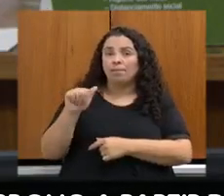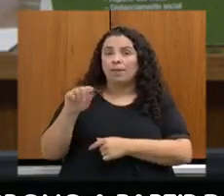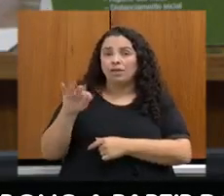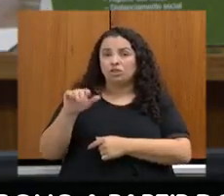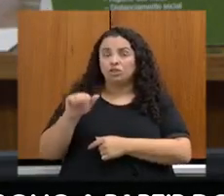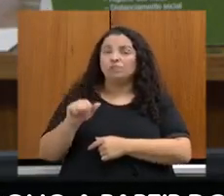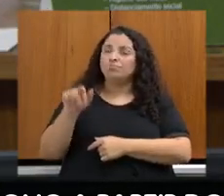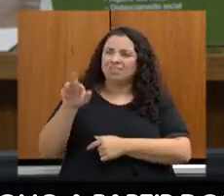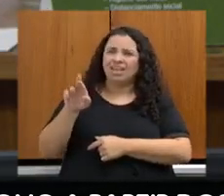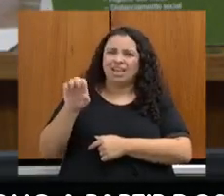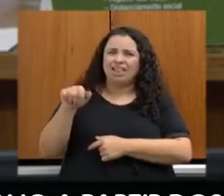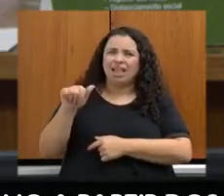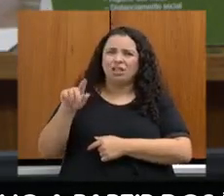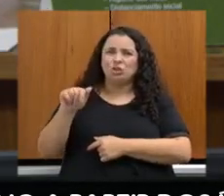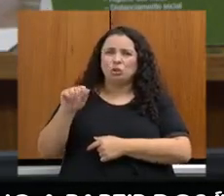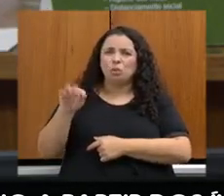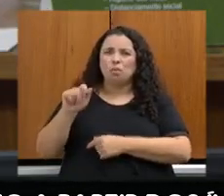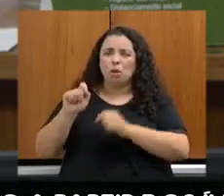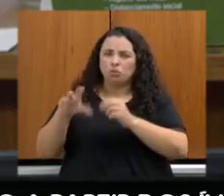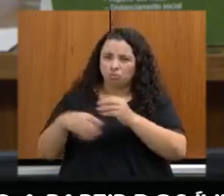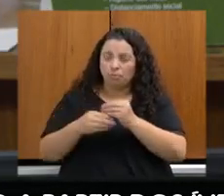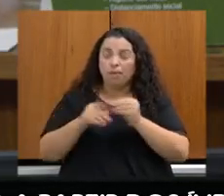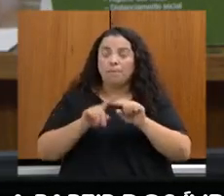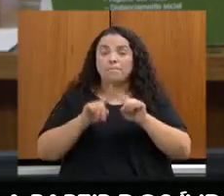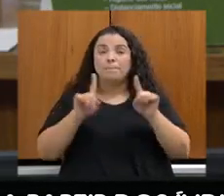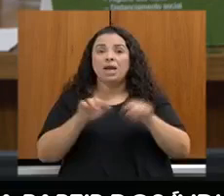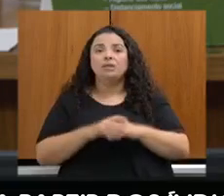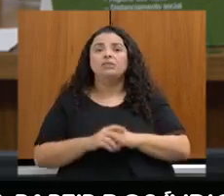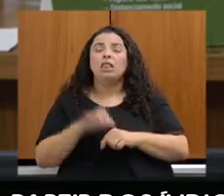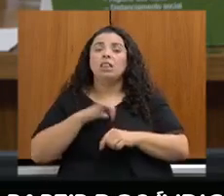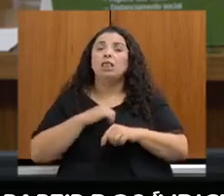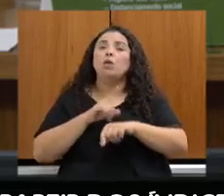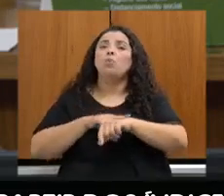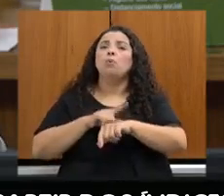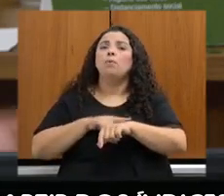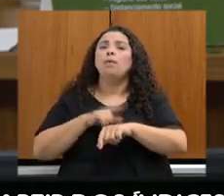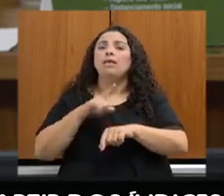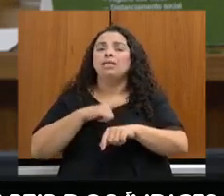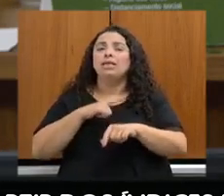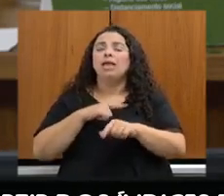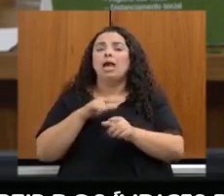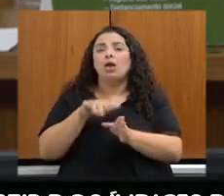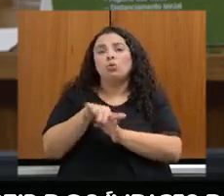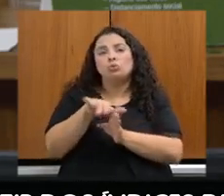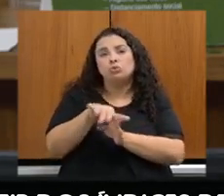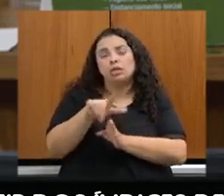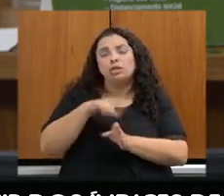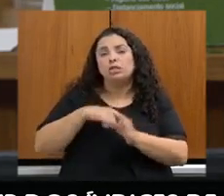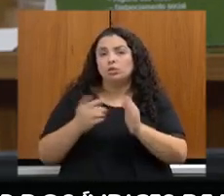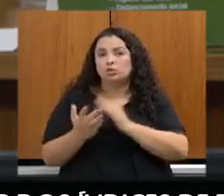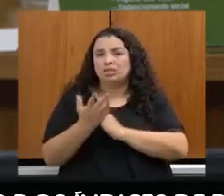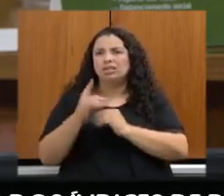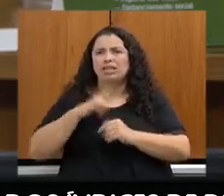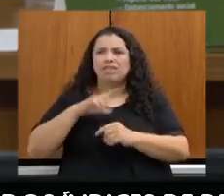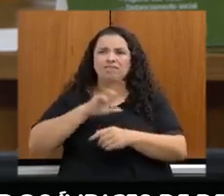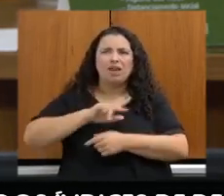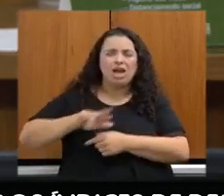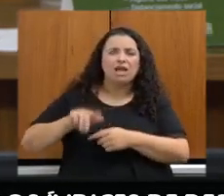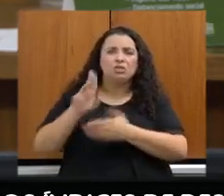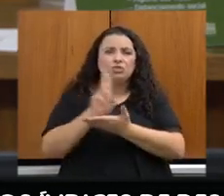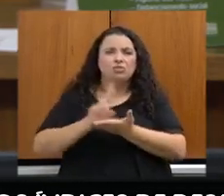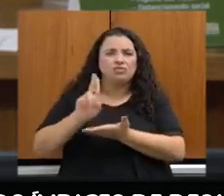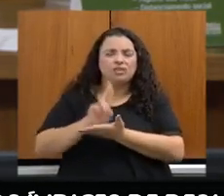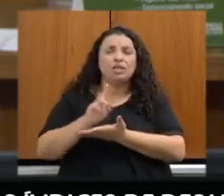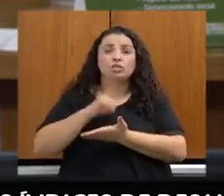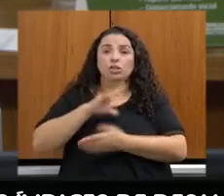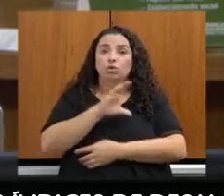complementar, existe um momento que a consultoria que hoje está nos ajudando, são várias universidades coordenadas pelo